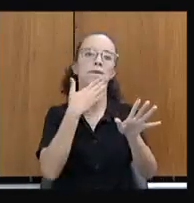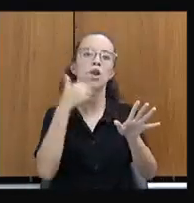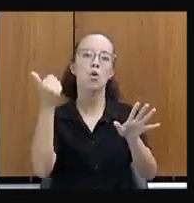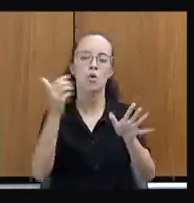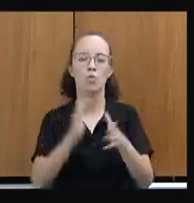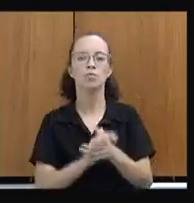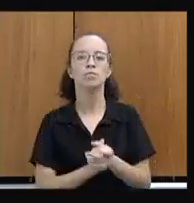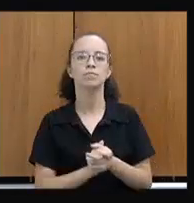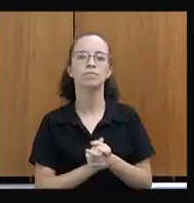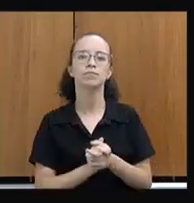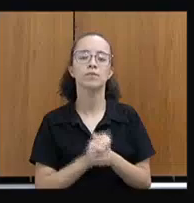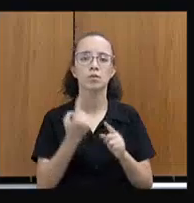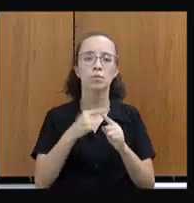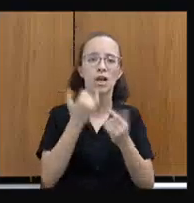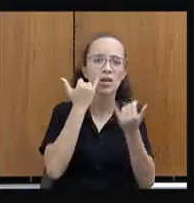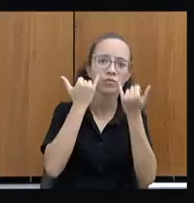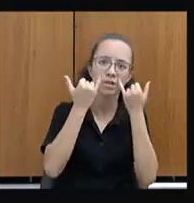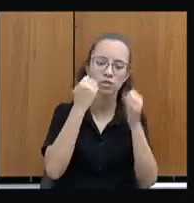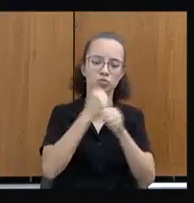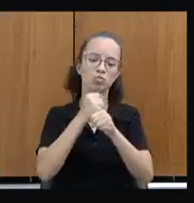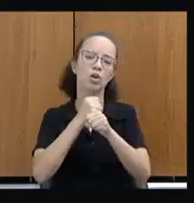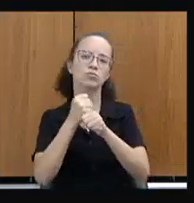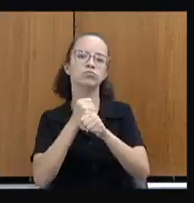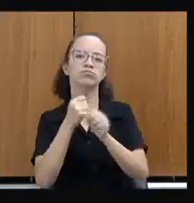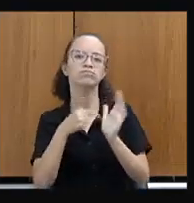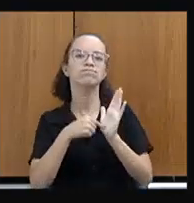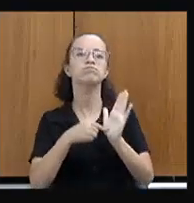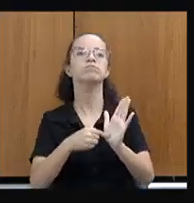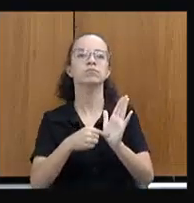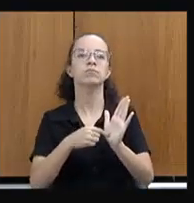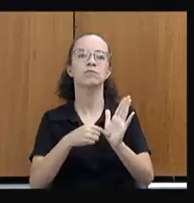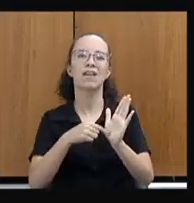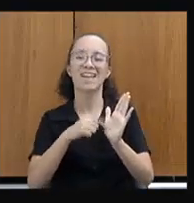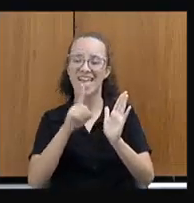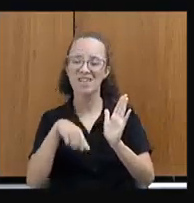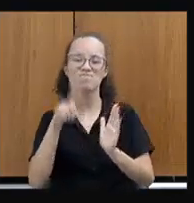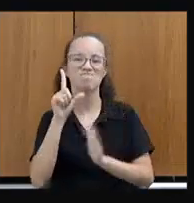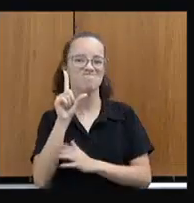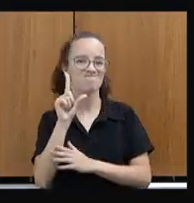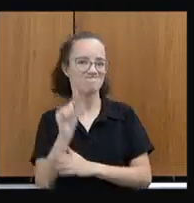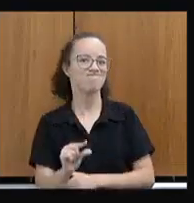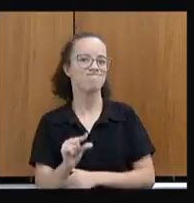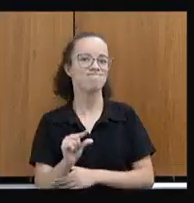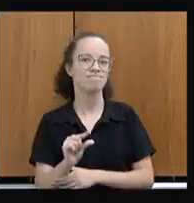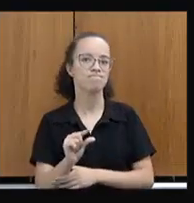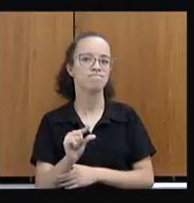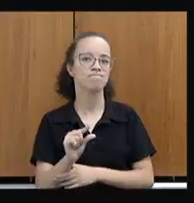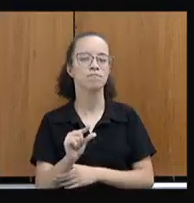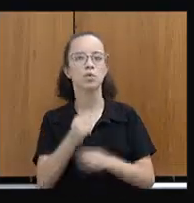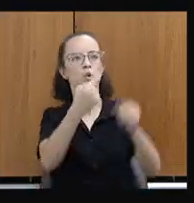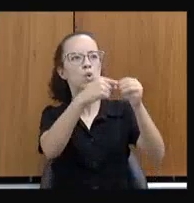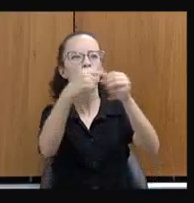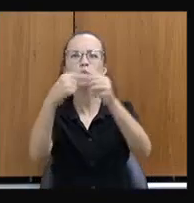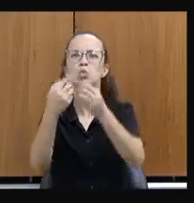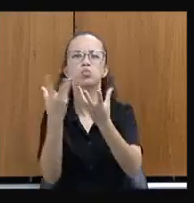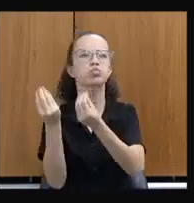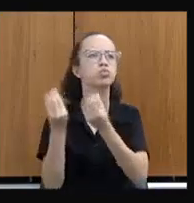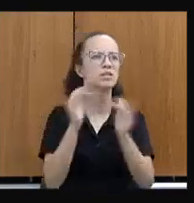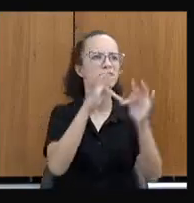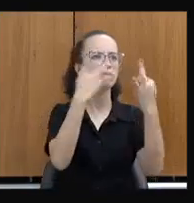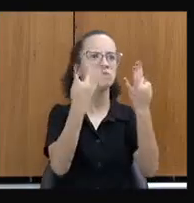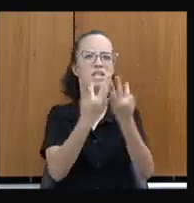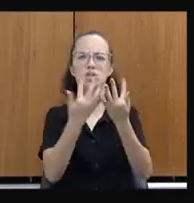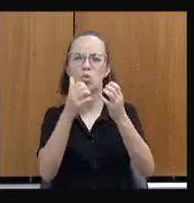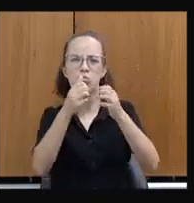Então, eu estou dizendo isso porque os dados e os números apresentados de fato são muito baixos do ponto de vista do número de municípios e do número de famílias